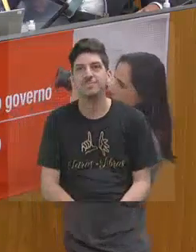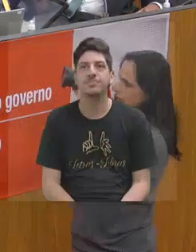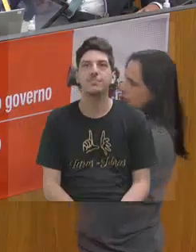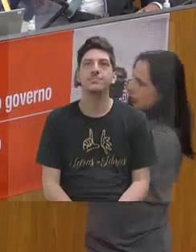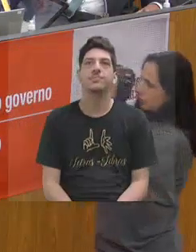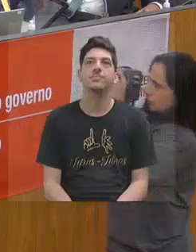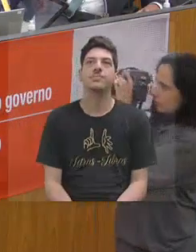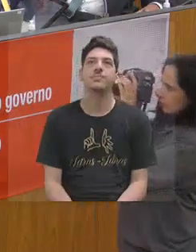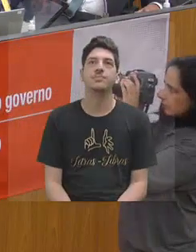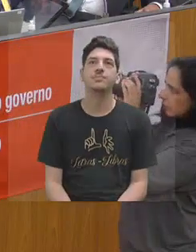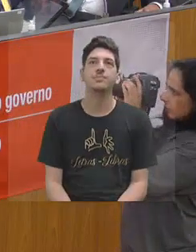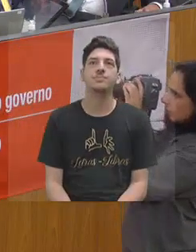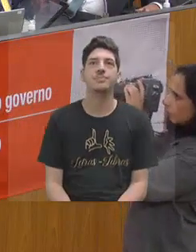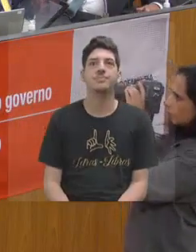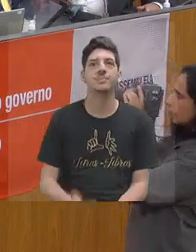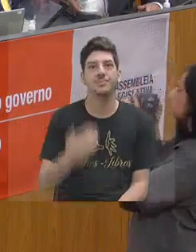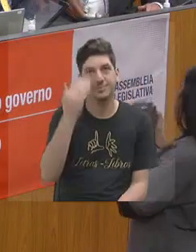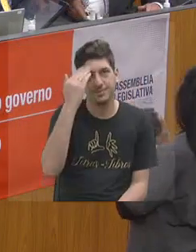Obrigado, Chiara.